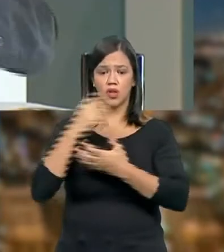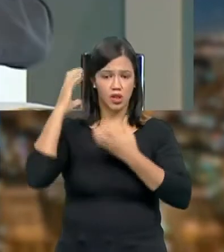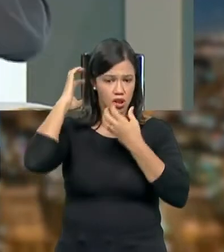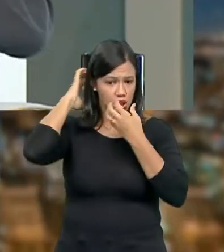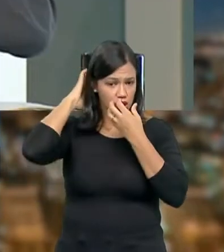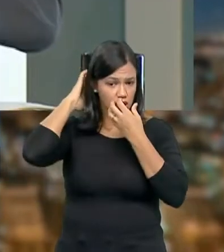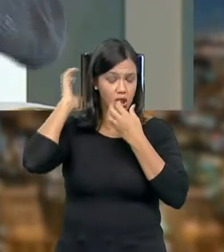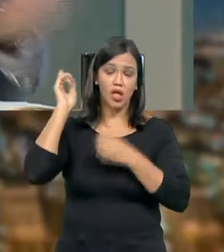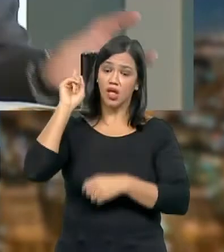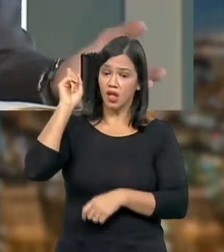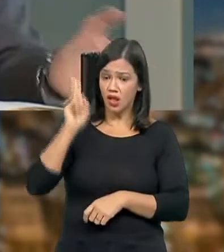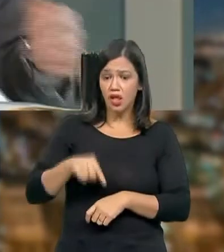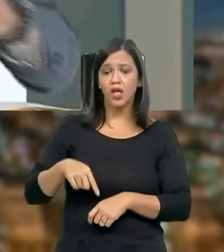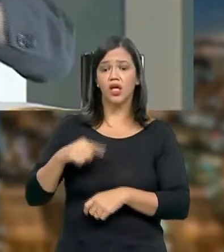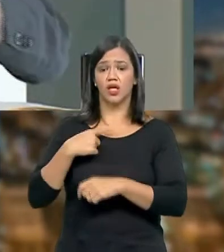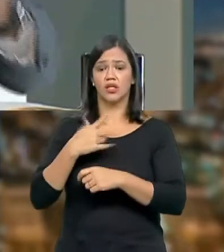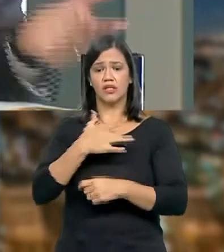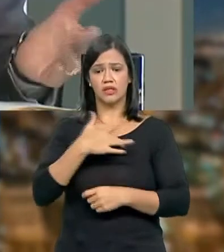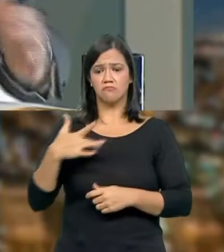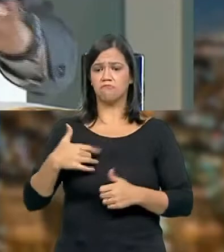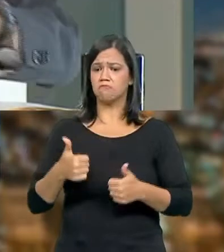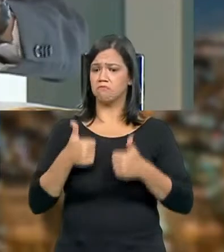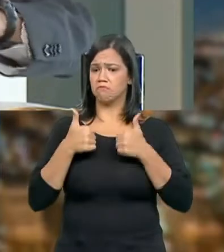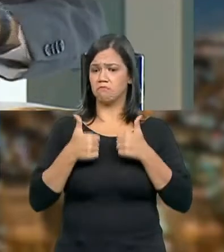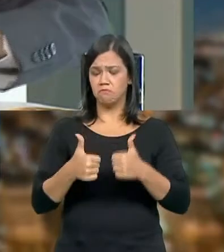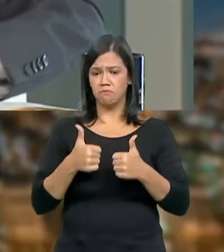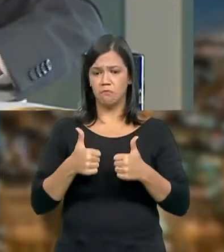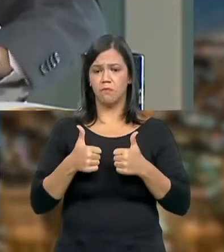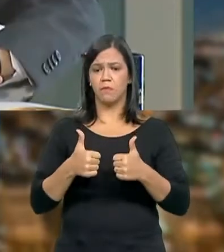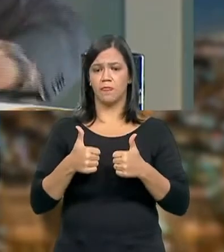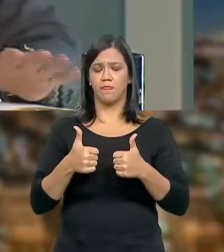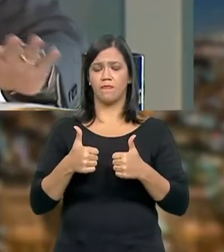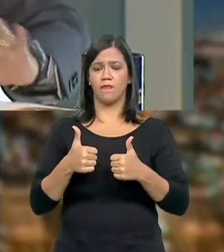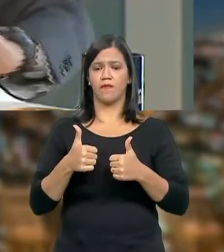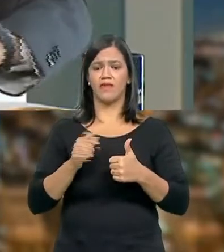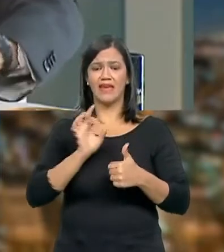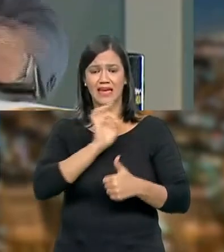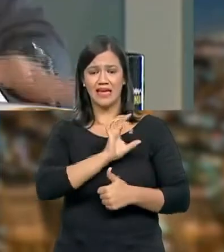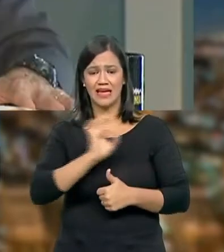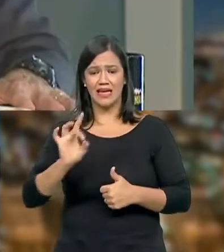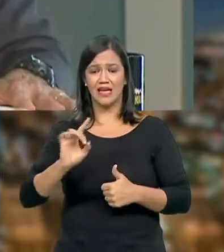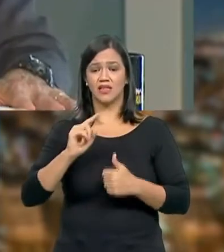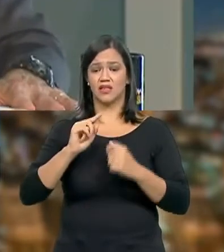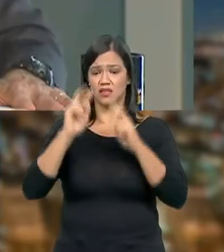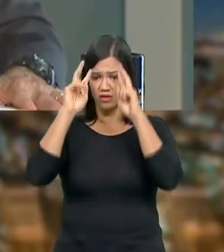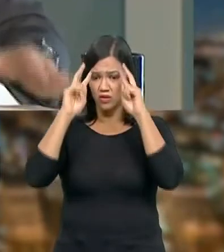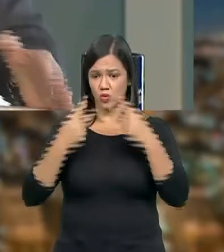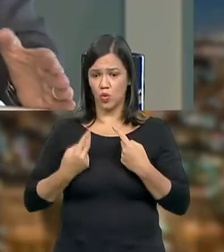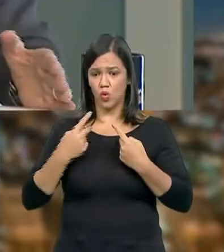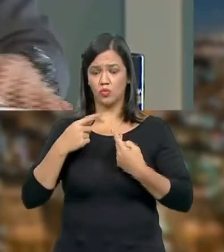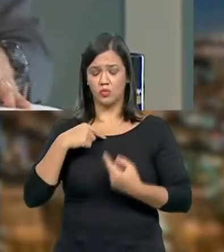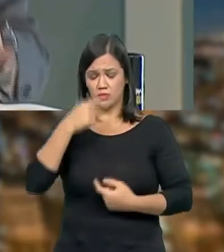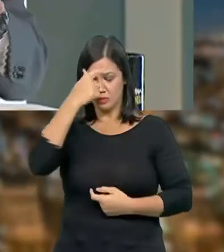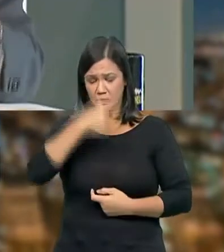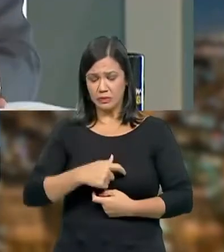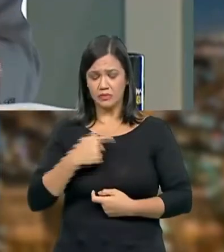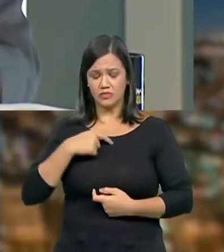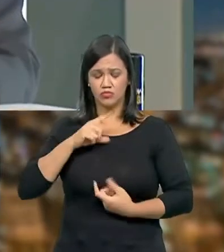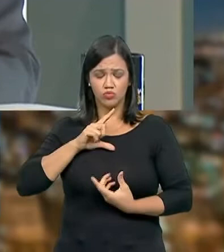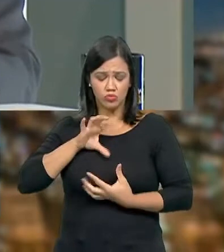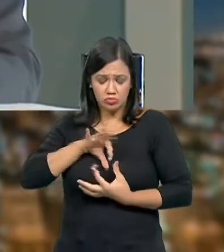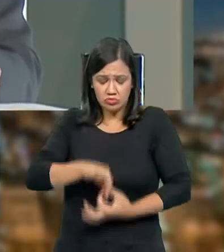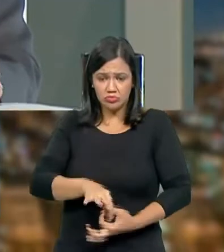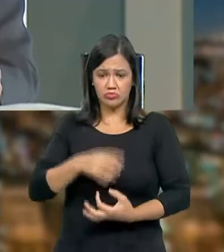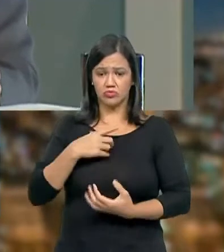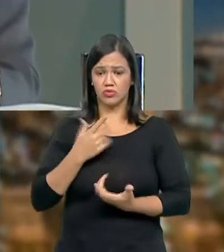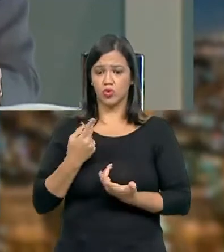E o Renan é um cara absolutamente saudável. Então cada organismo reage de um jeito. Hoje o presidente